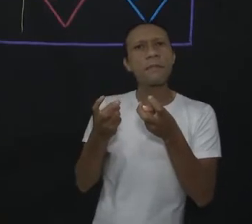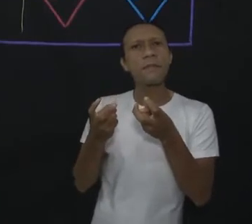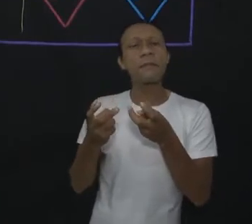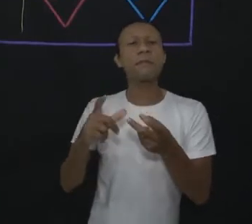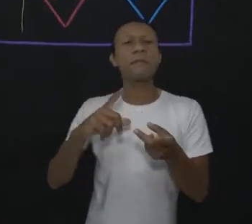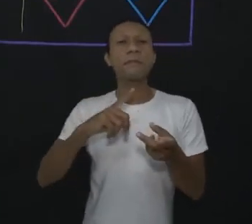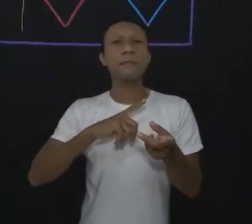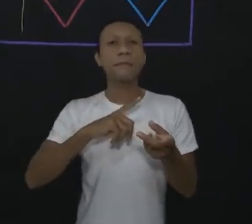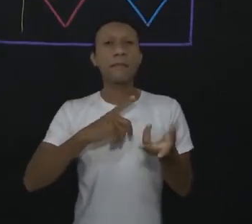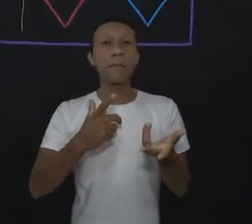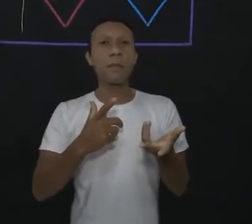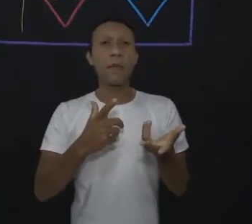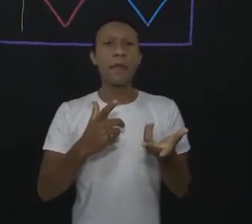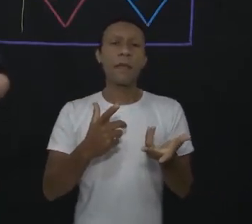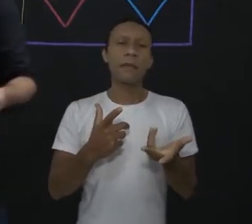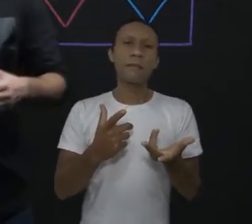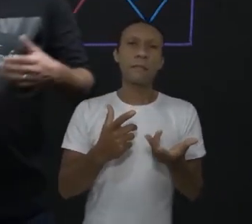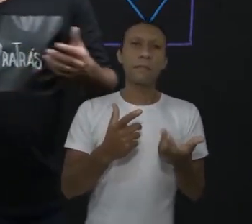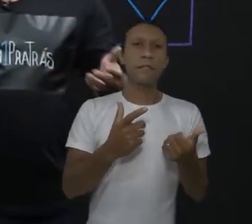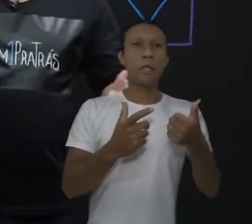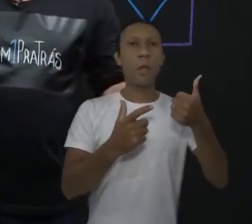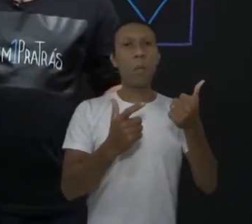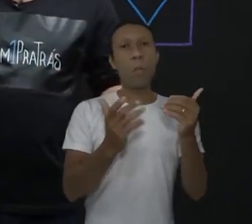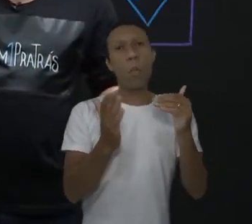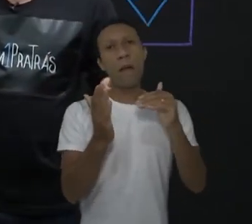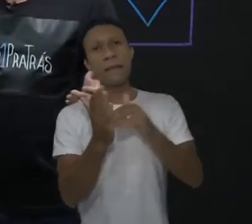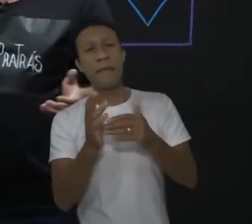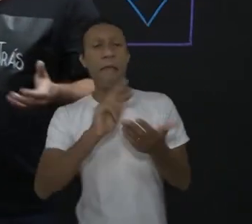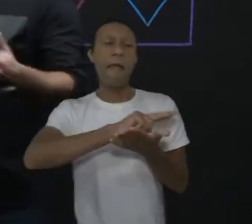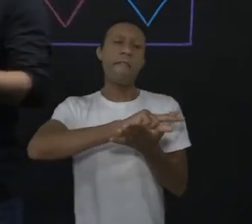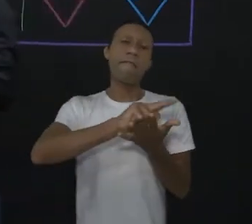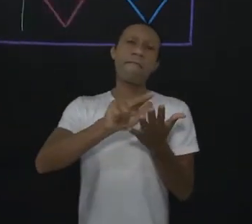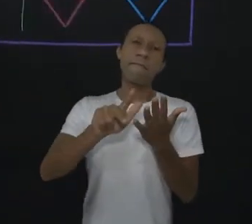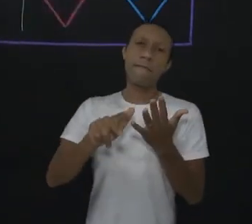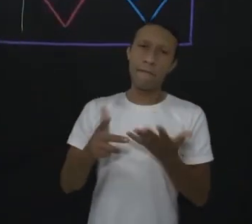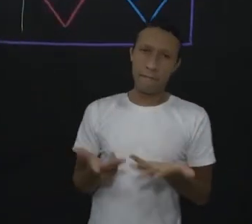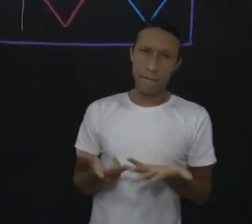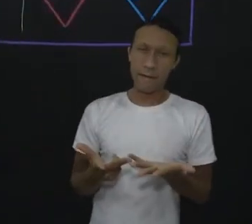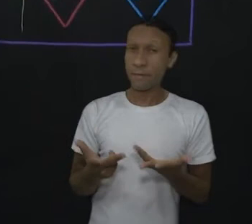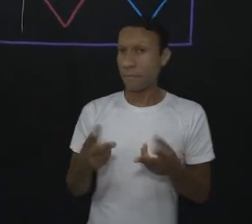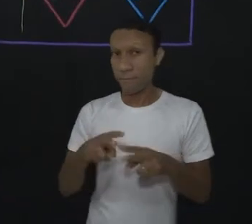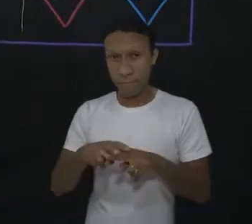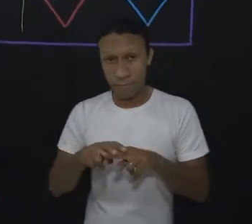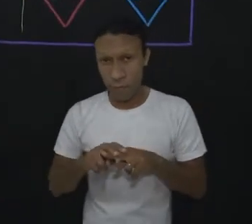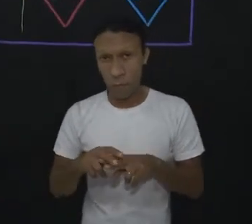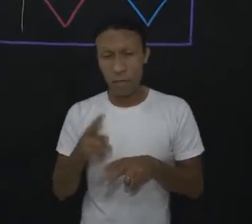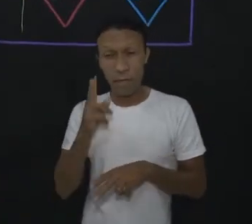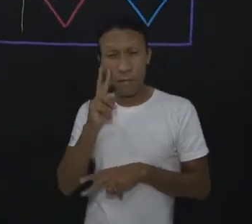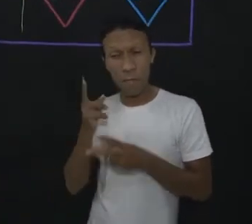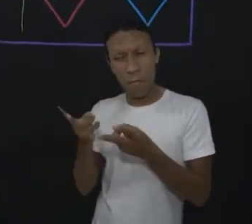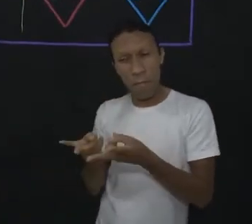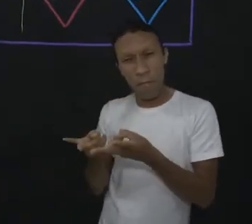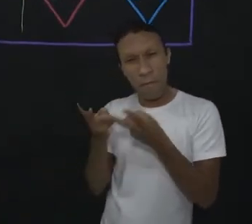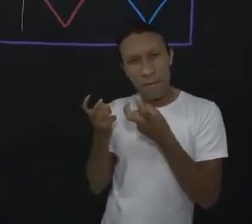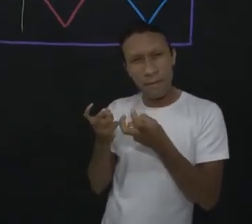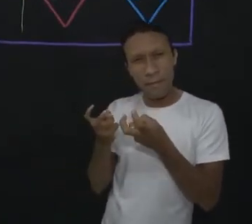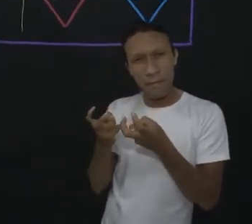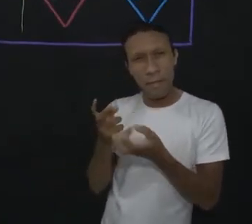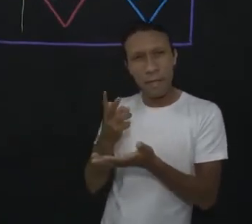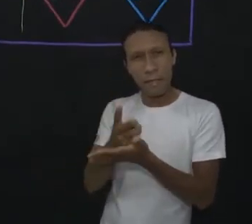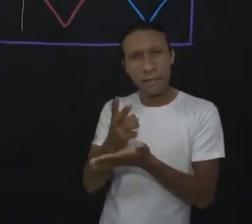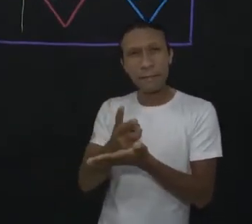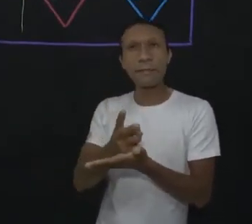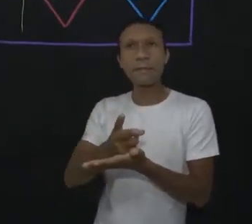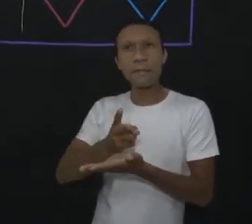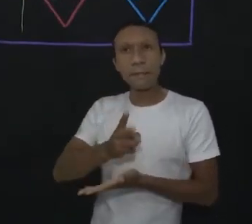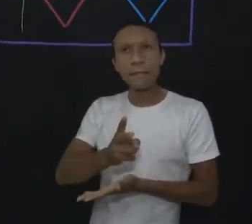proporção de uma, duas ou várias razões, tá? De modo que a gente reconheça que a constante, ela